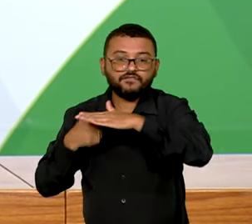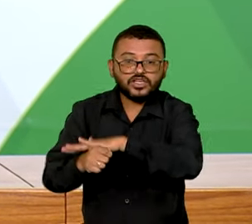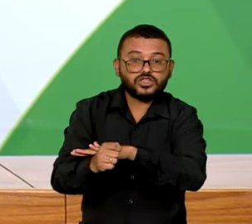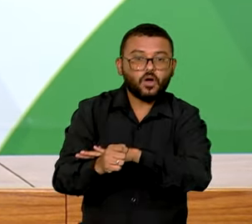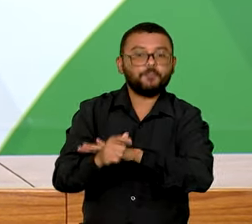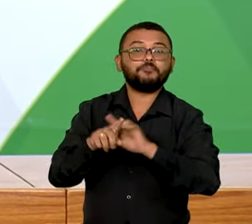investimento.